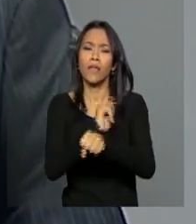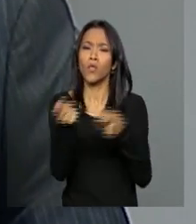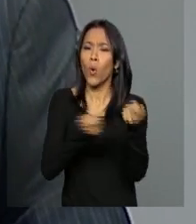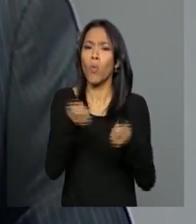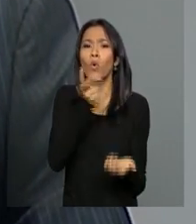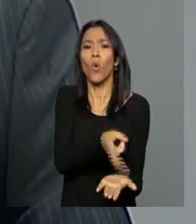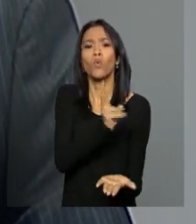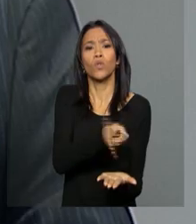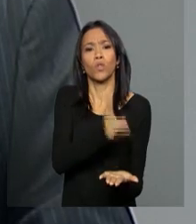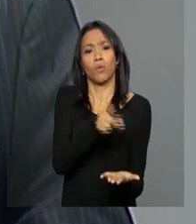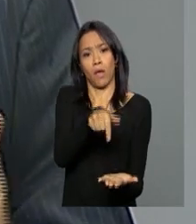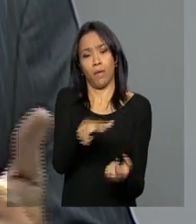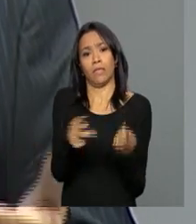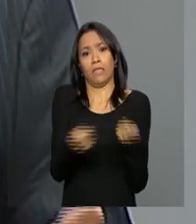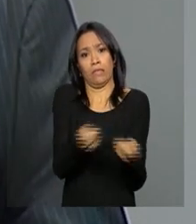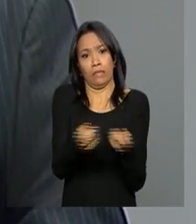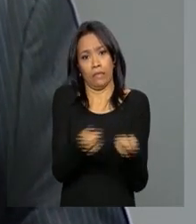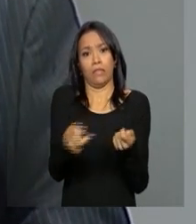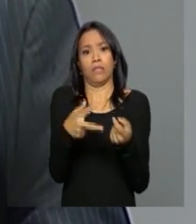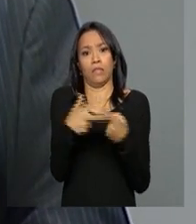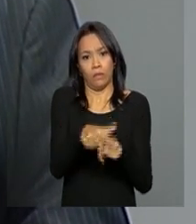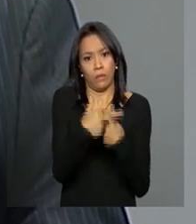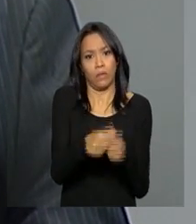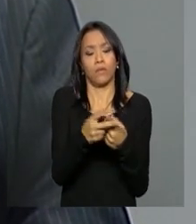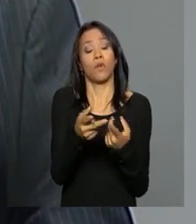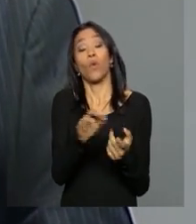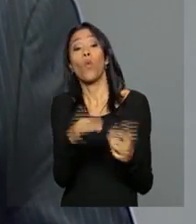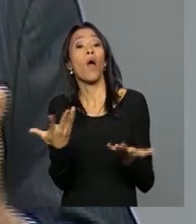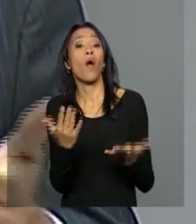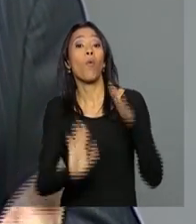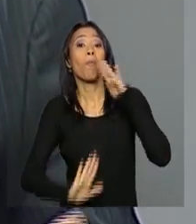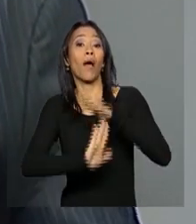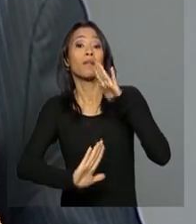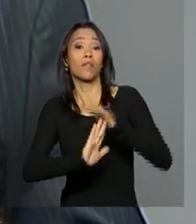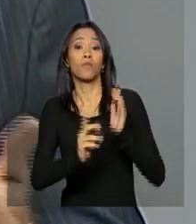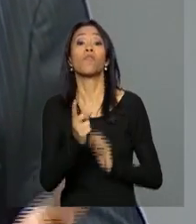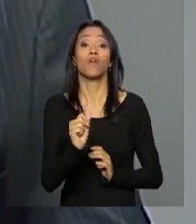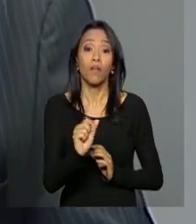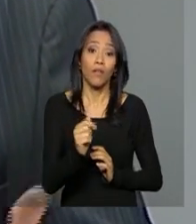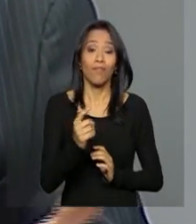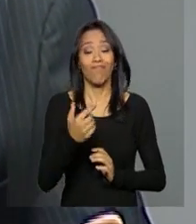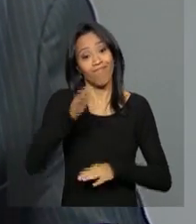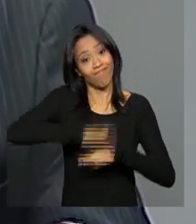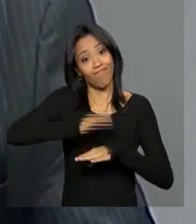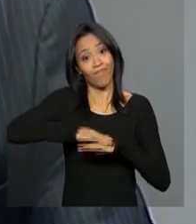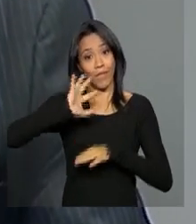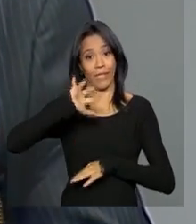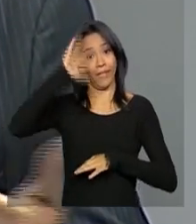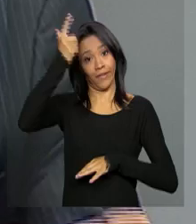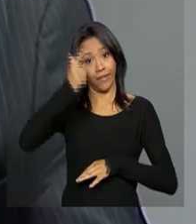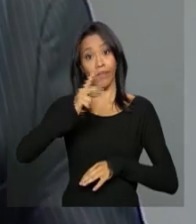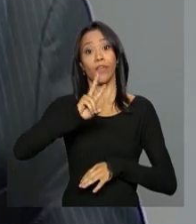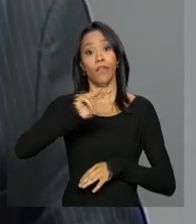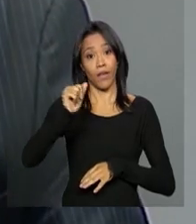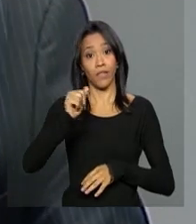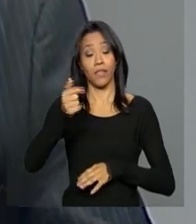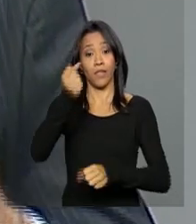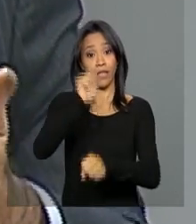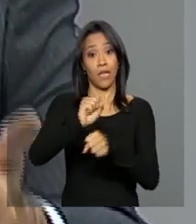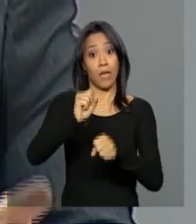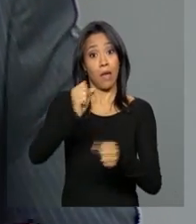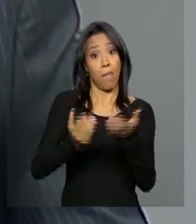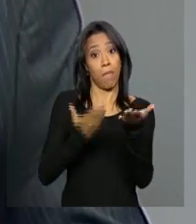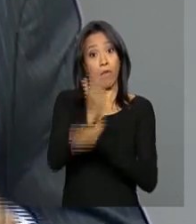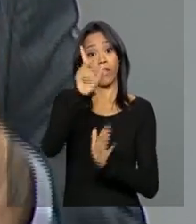limite máximo. Qual vai ser esse limite máximo? É uma decisão que vai ser tomada a partir da aprovação dessa